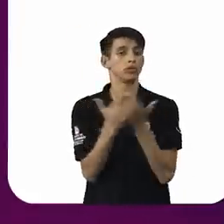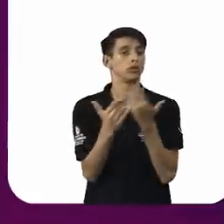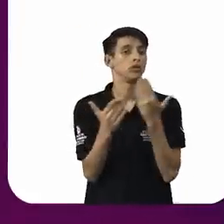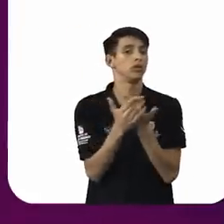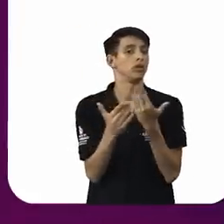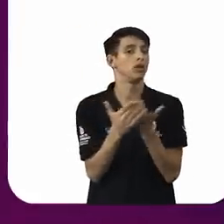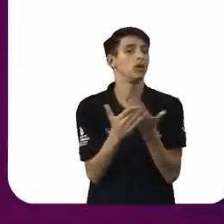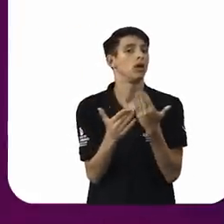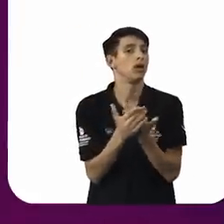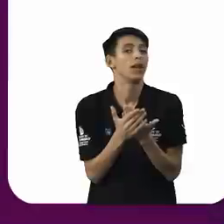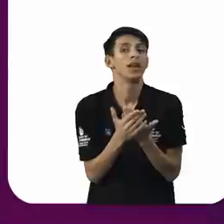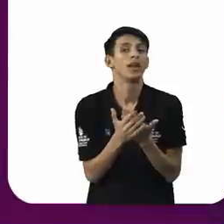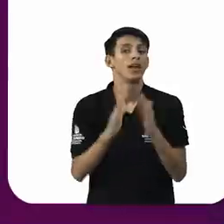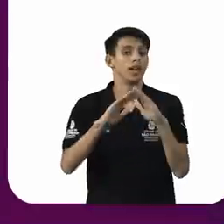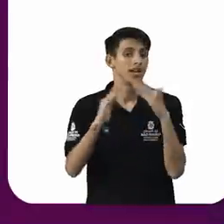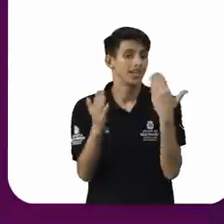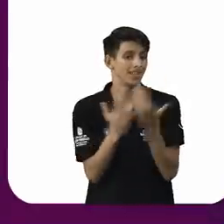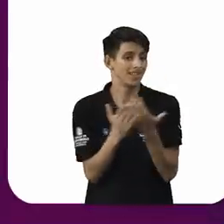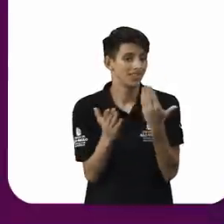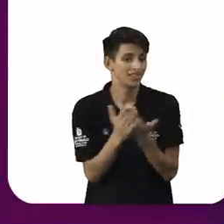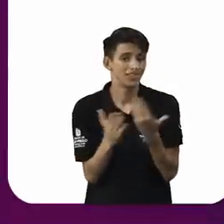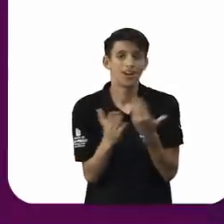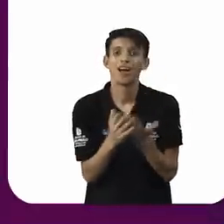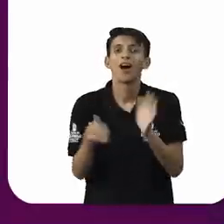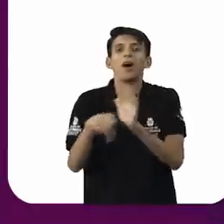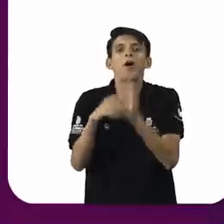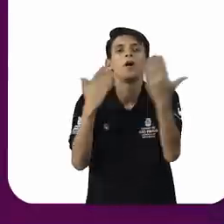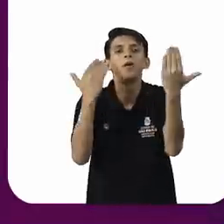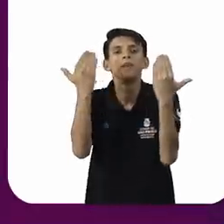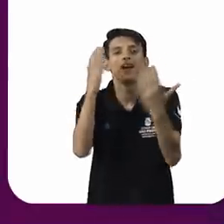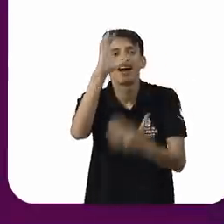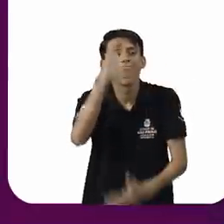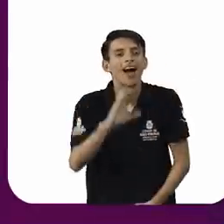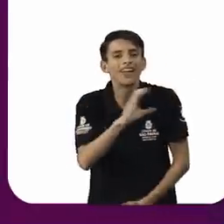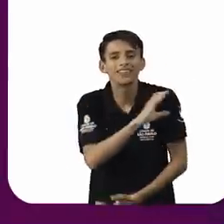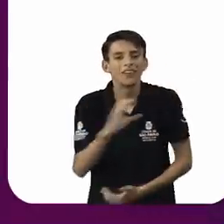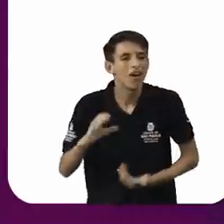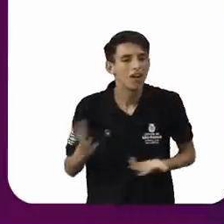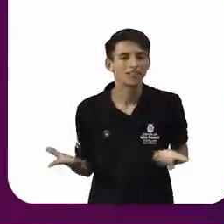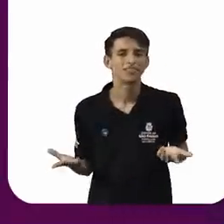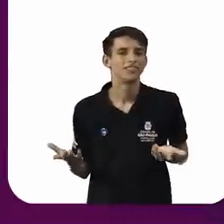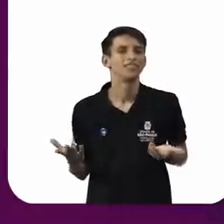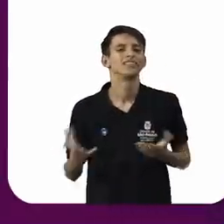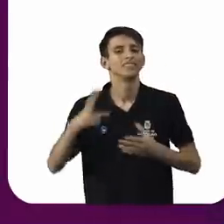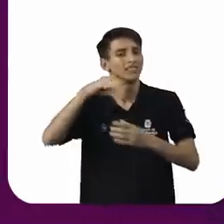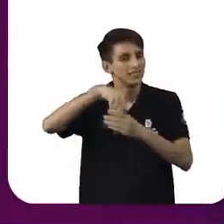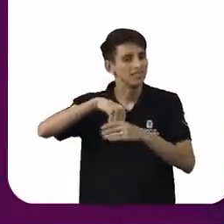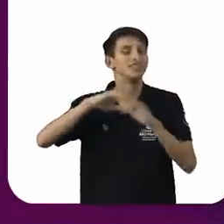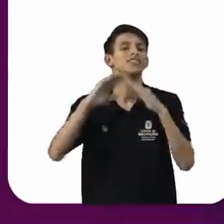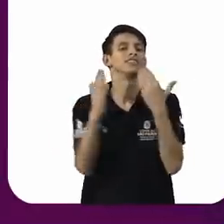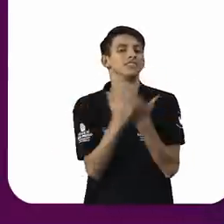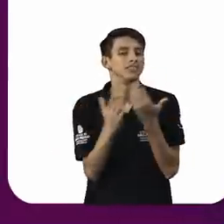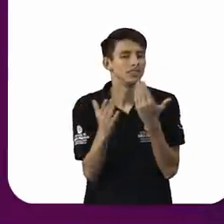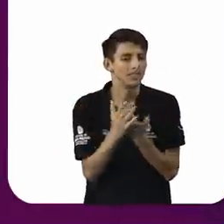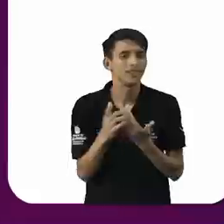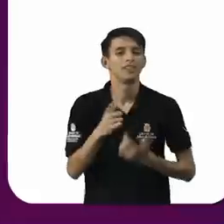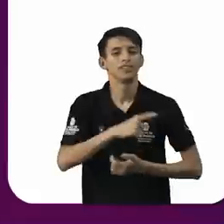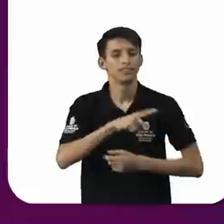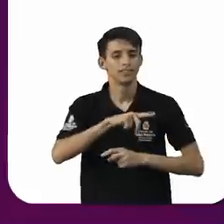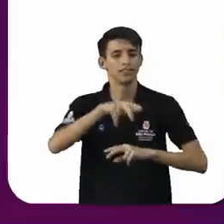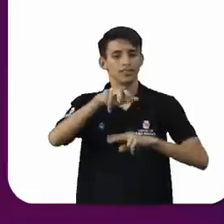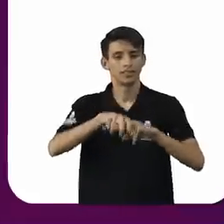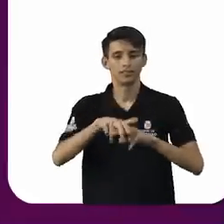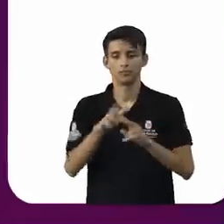uma catequese. A primeira escola foi catequese. Até hoje, na nossa escola, a gente tem carteiras